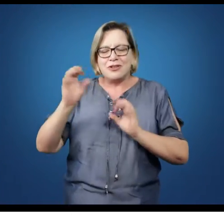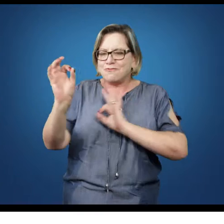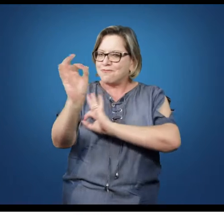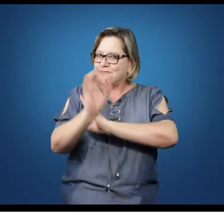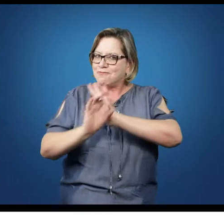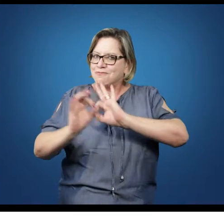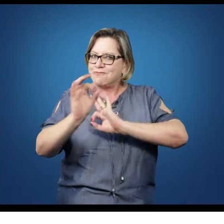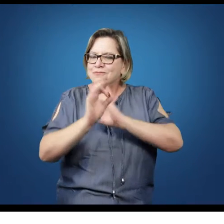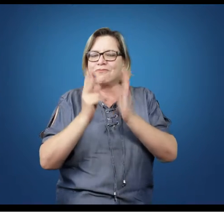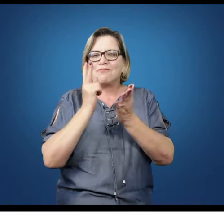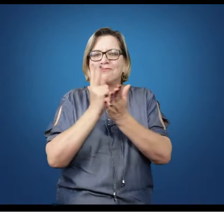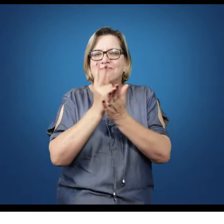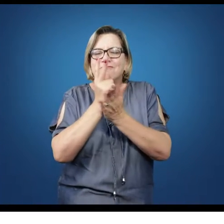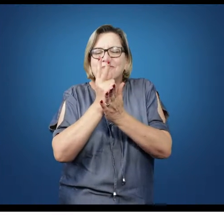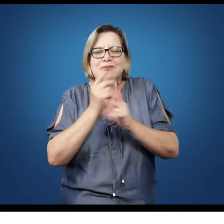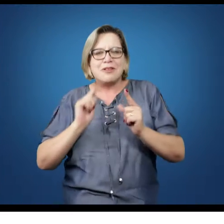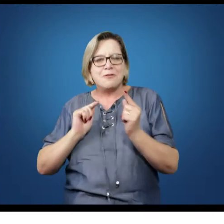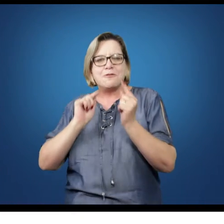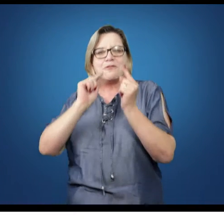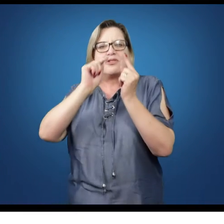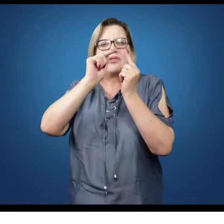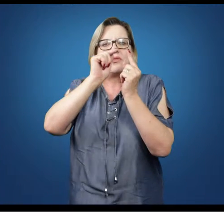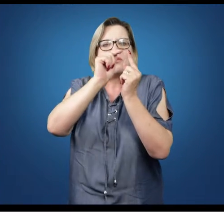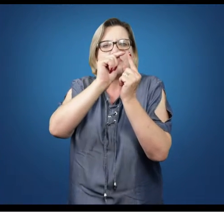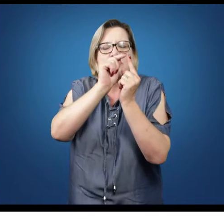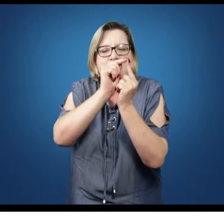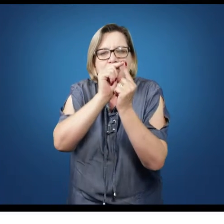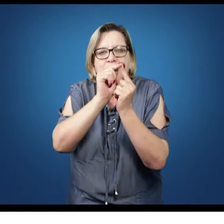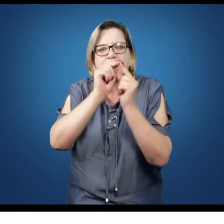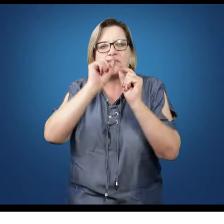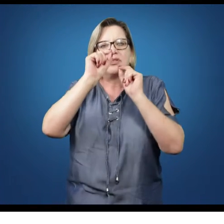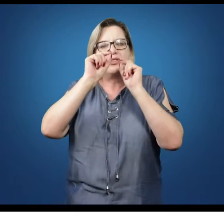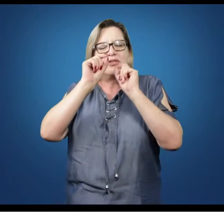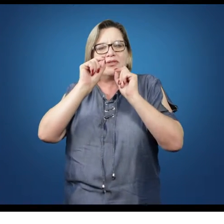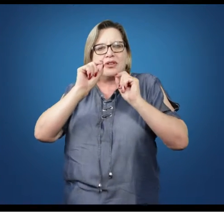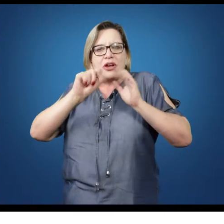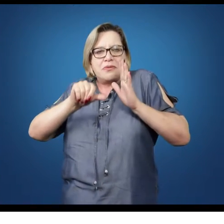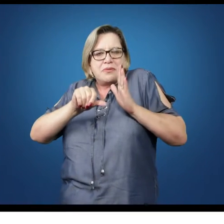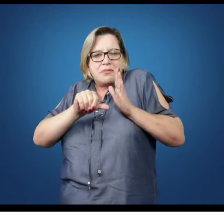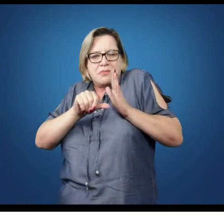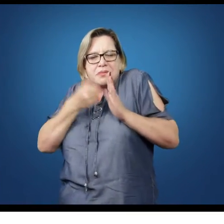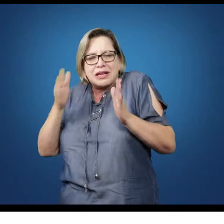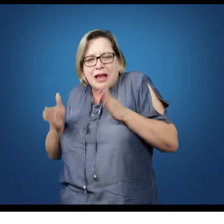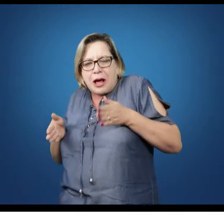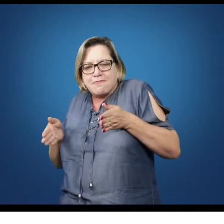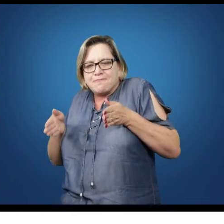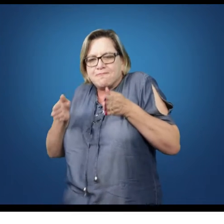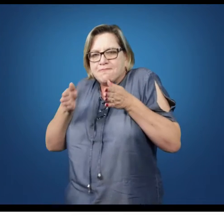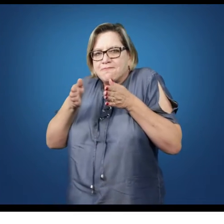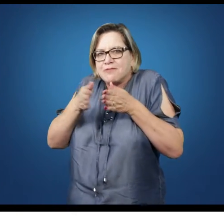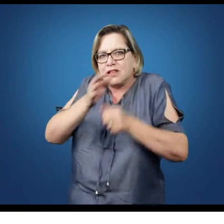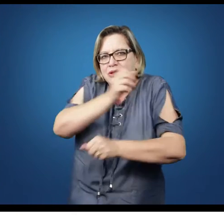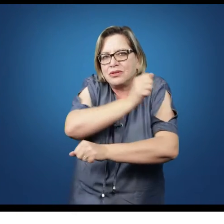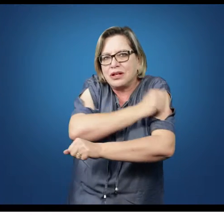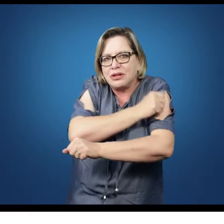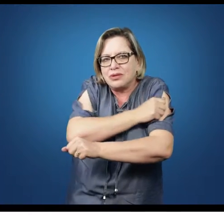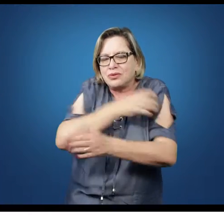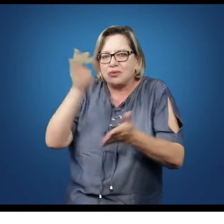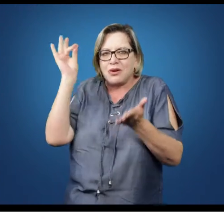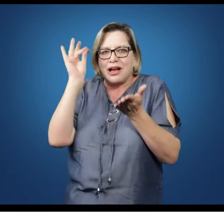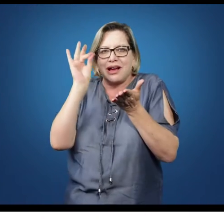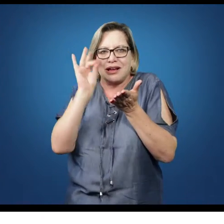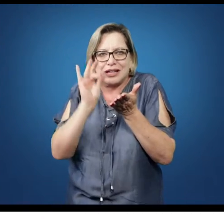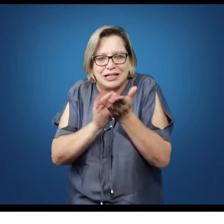buscando exatamente o primeiro movimento de aproximação dos alunos com a sua realidade